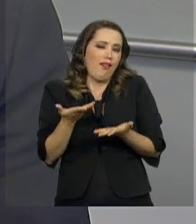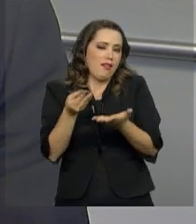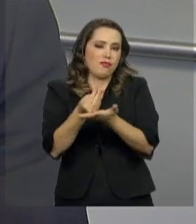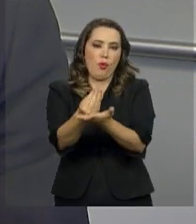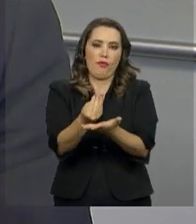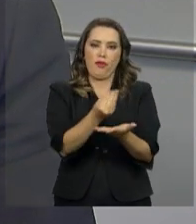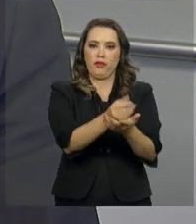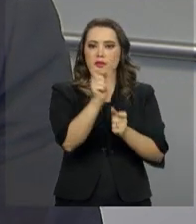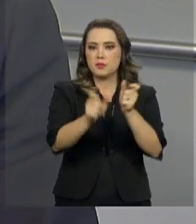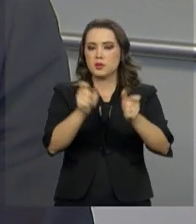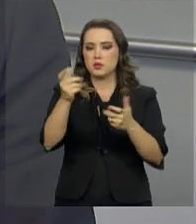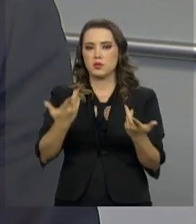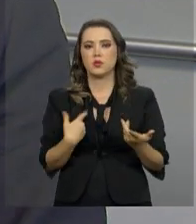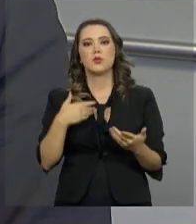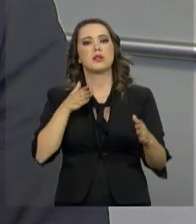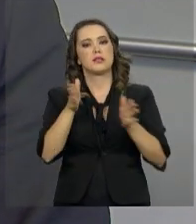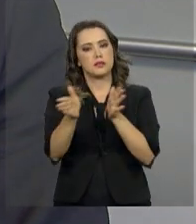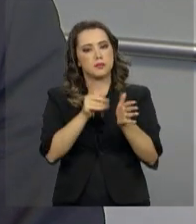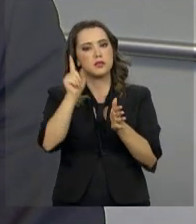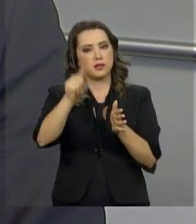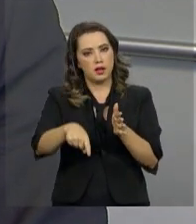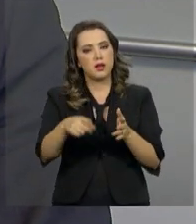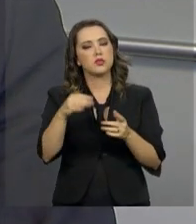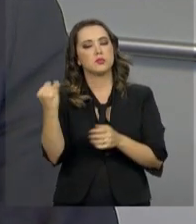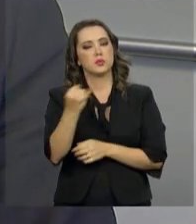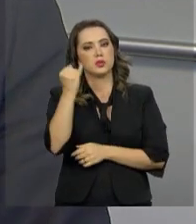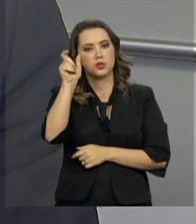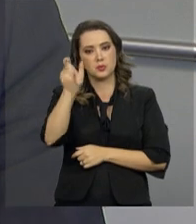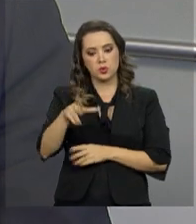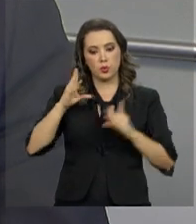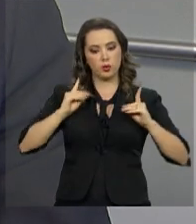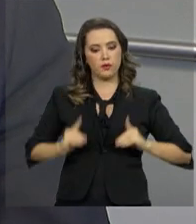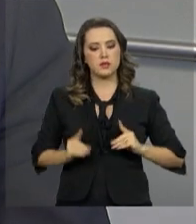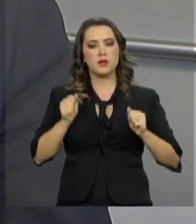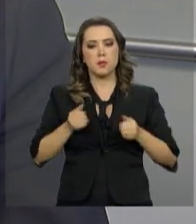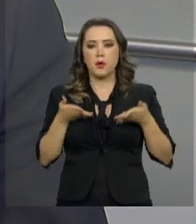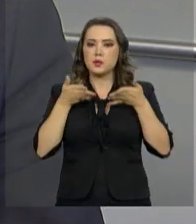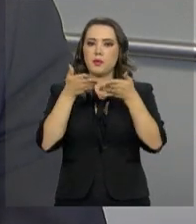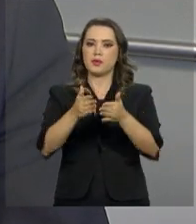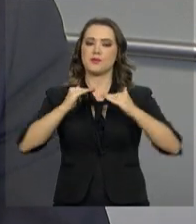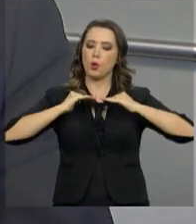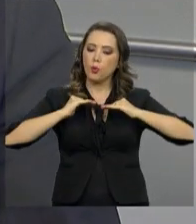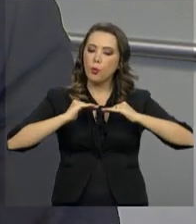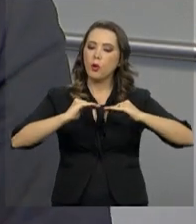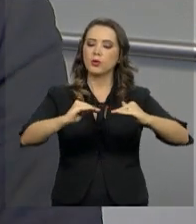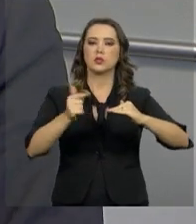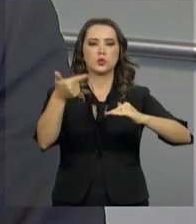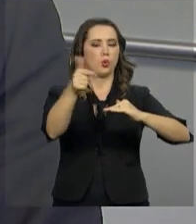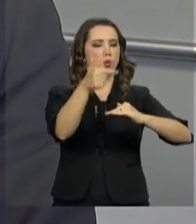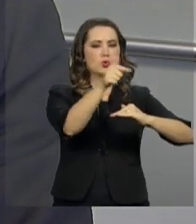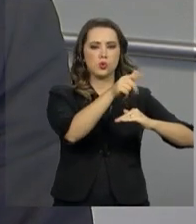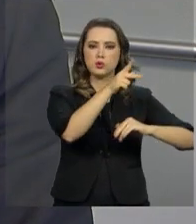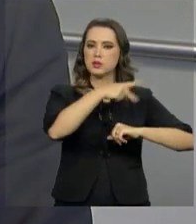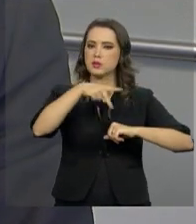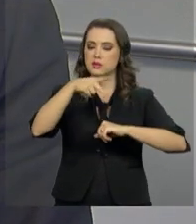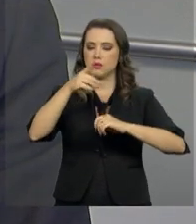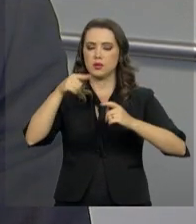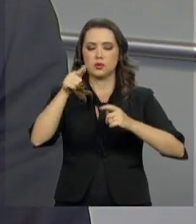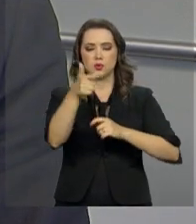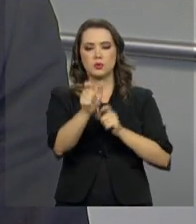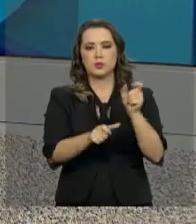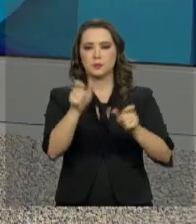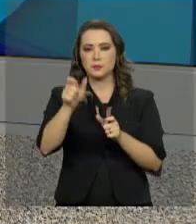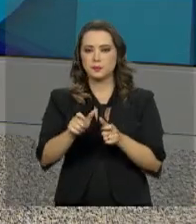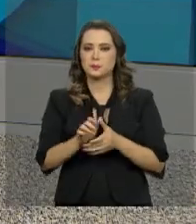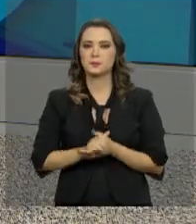as pessoas. A acessibilidade é uma condição para que as pessoas com deficiência possam participar em igualdade de oportunidade de todas as áreas da vida em sociedade.